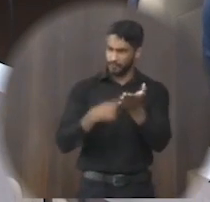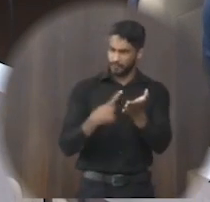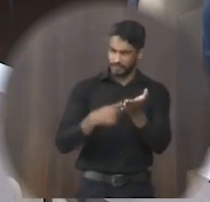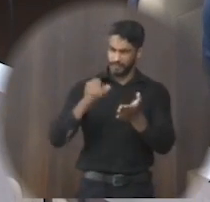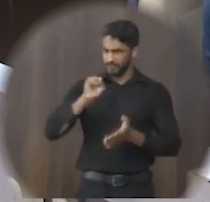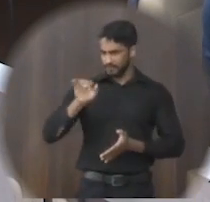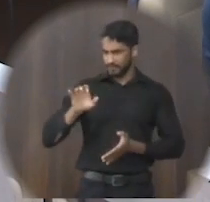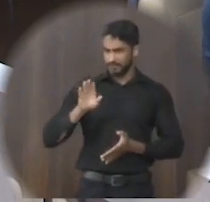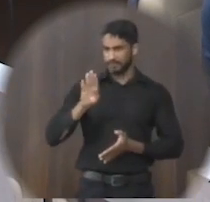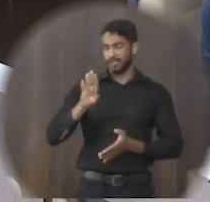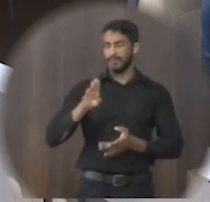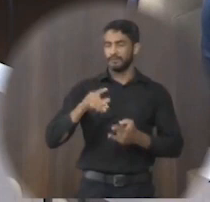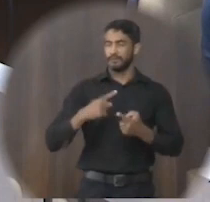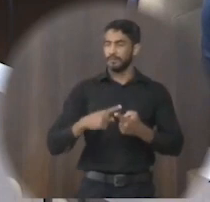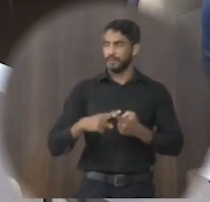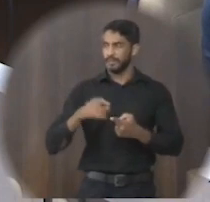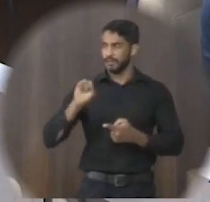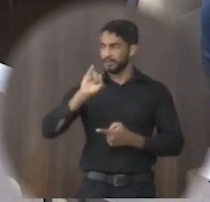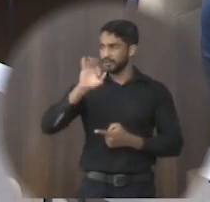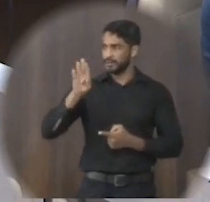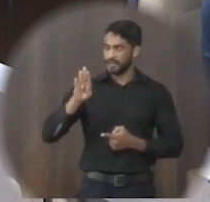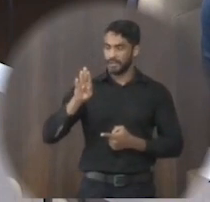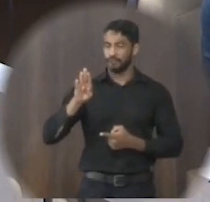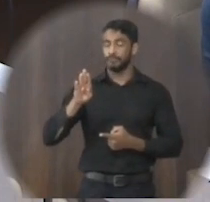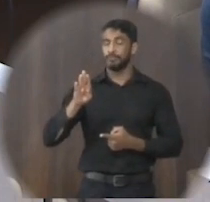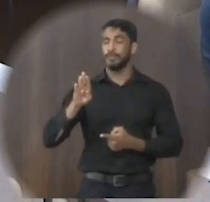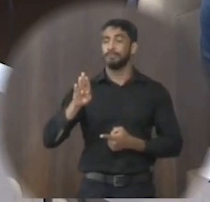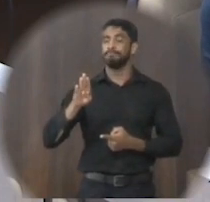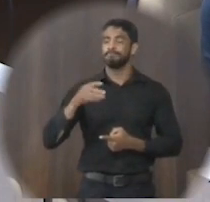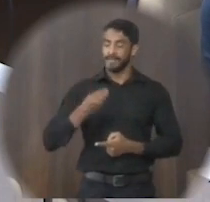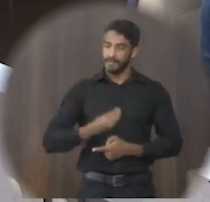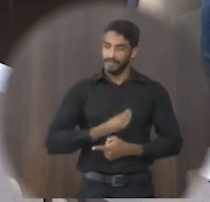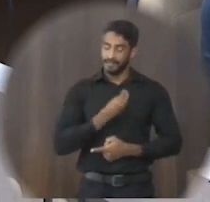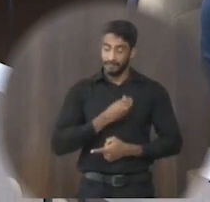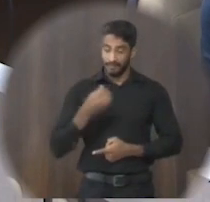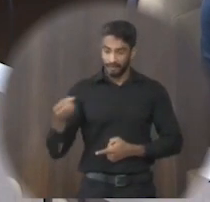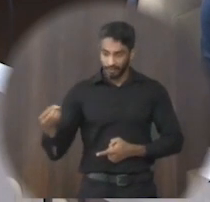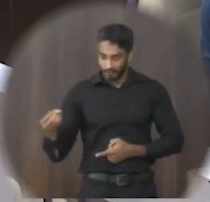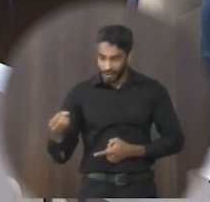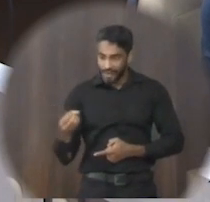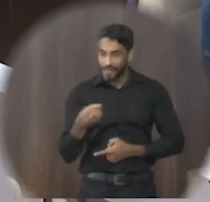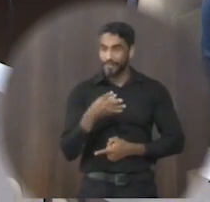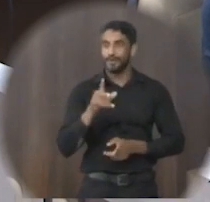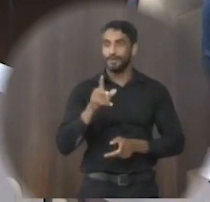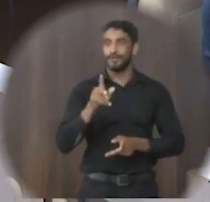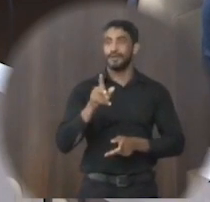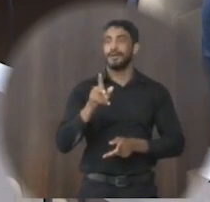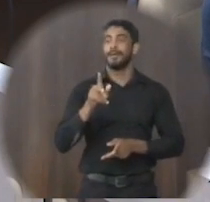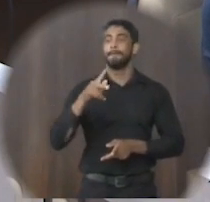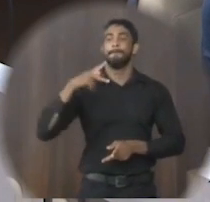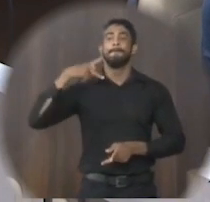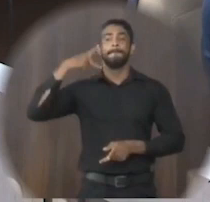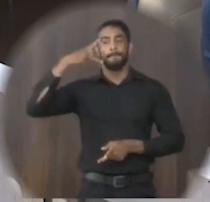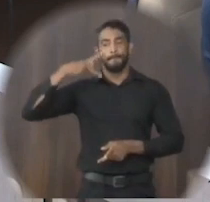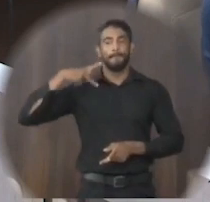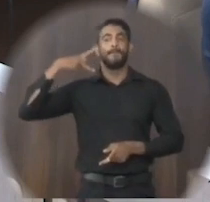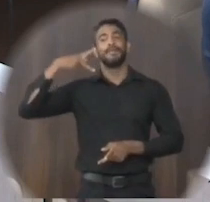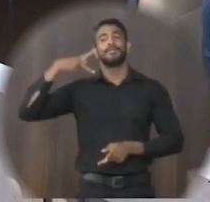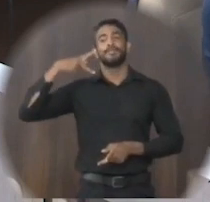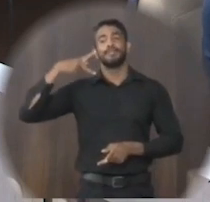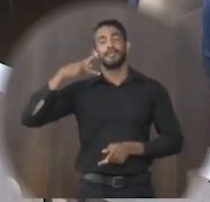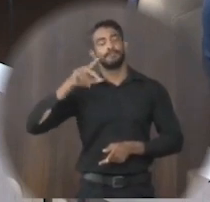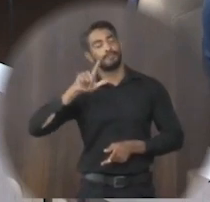Janaúba. Janaúba, penso que, penso não, eu tenho certeza que está vivendo uma nova era política. Luiz, parabéns.